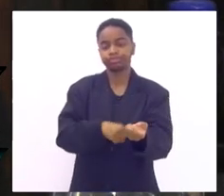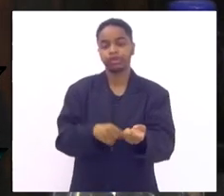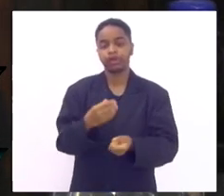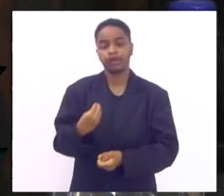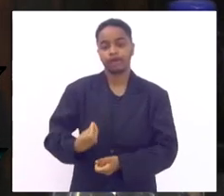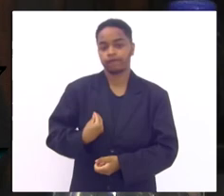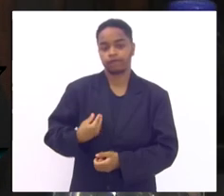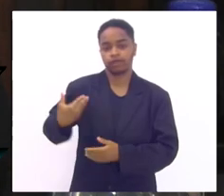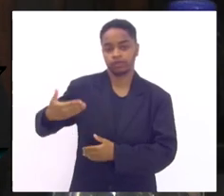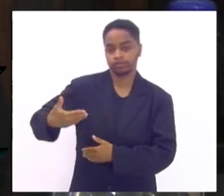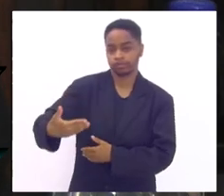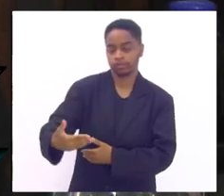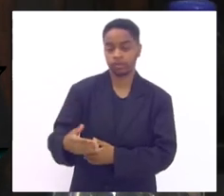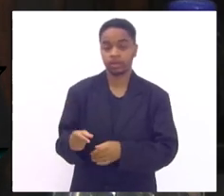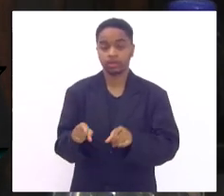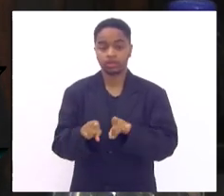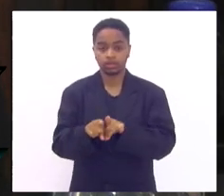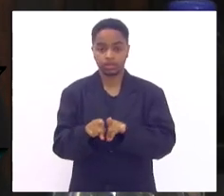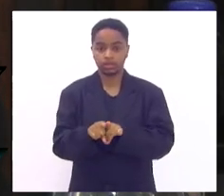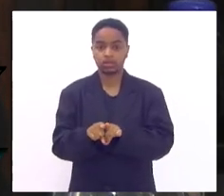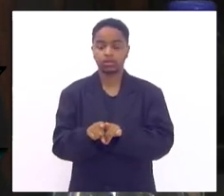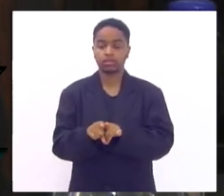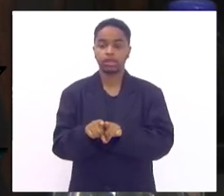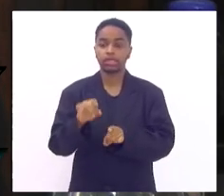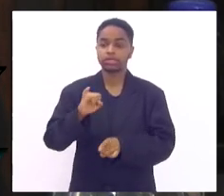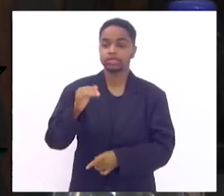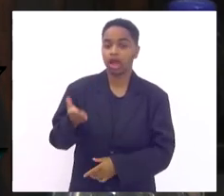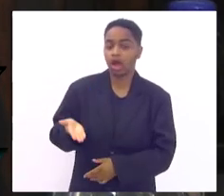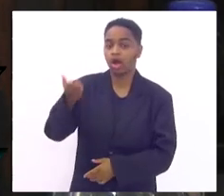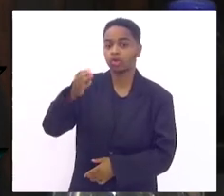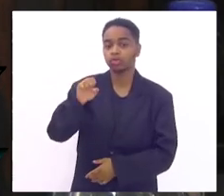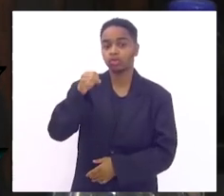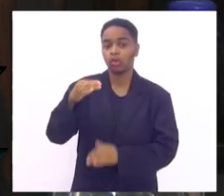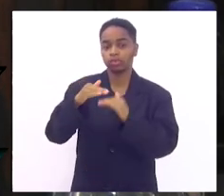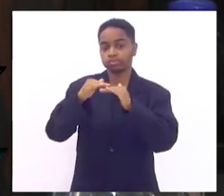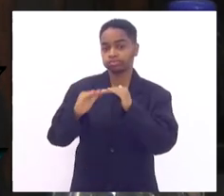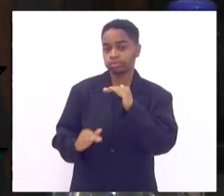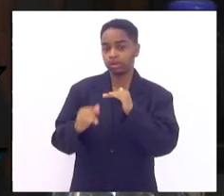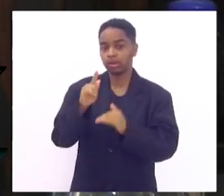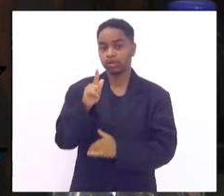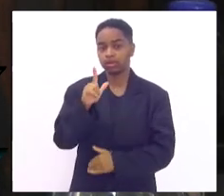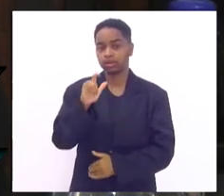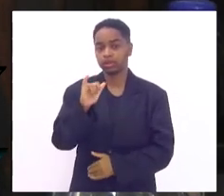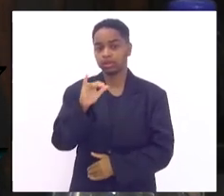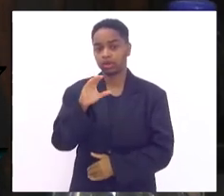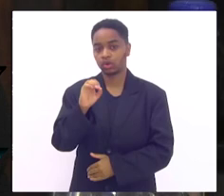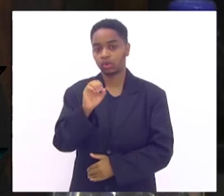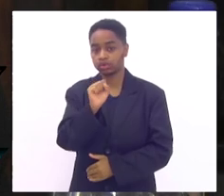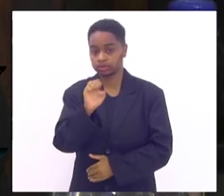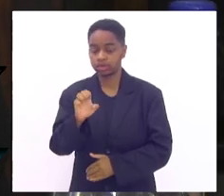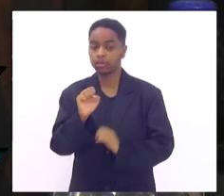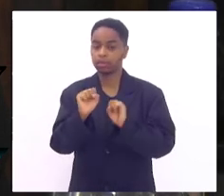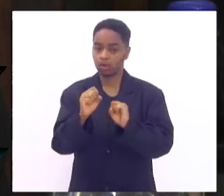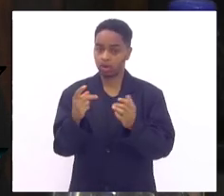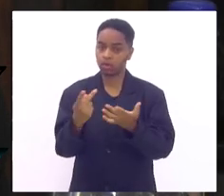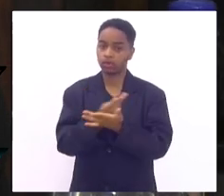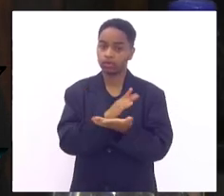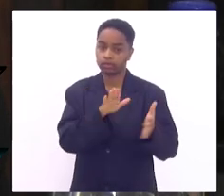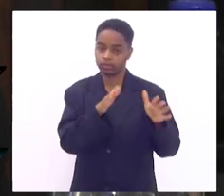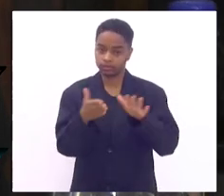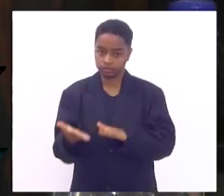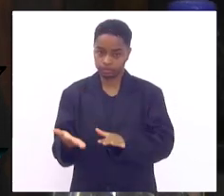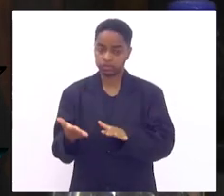os níveis elevados ou baixos de glicose agudamente podem levar a morte seja por um coma